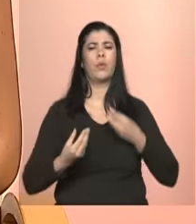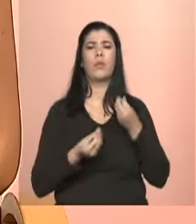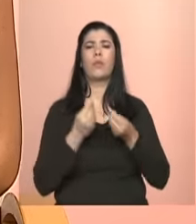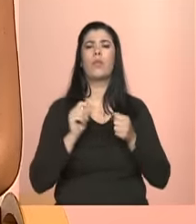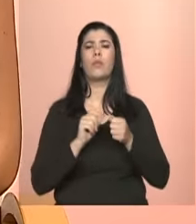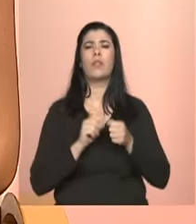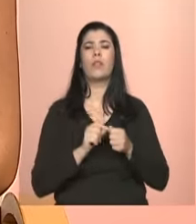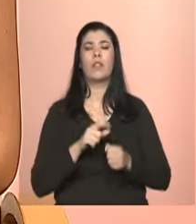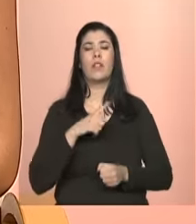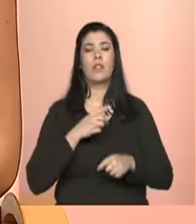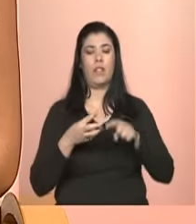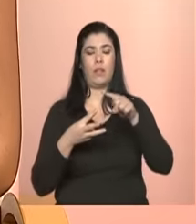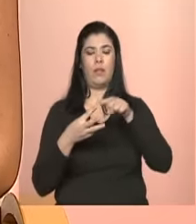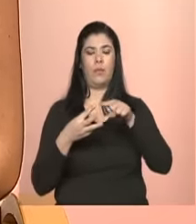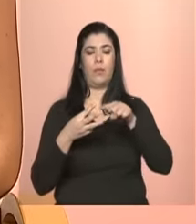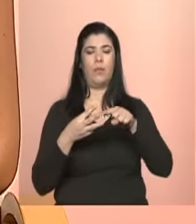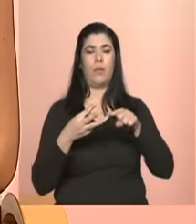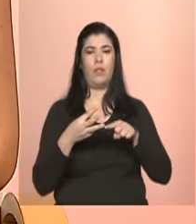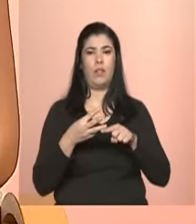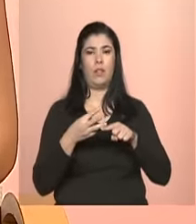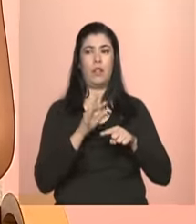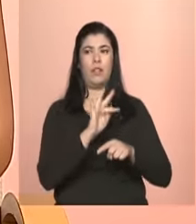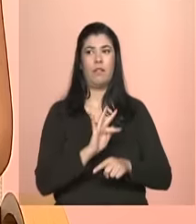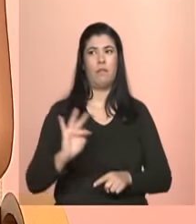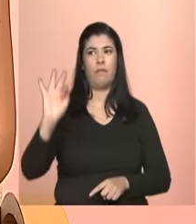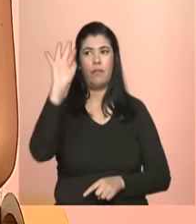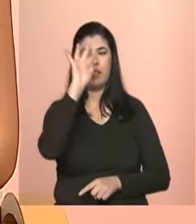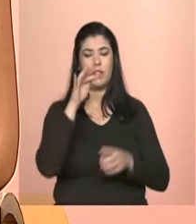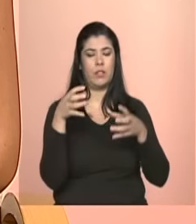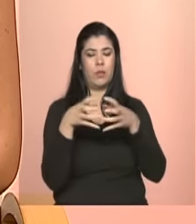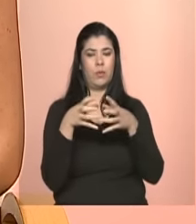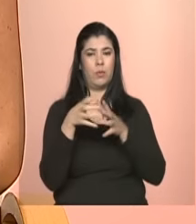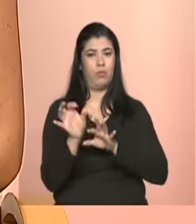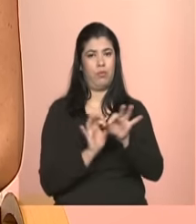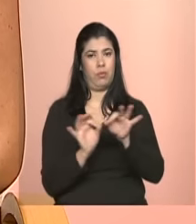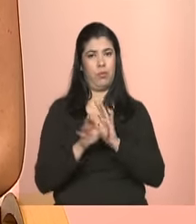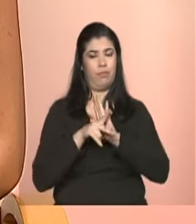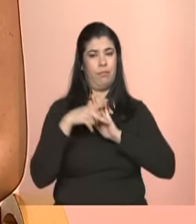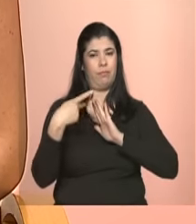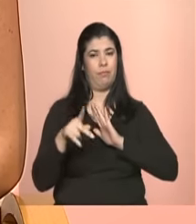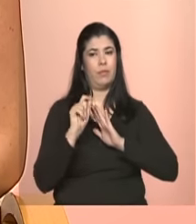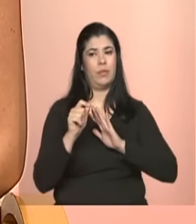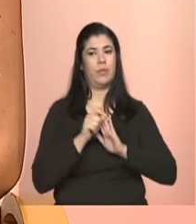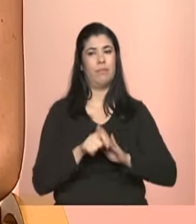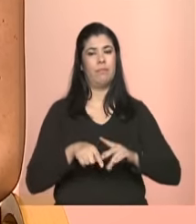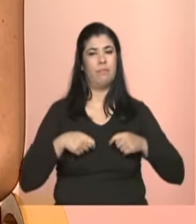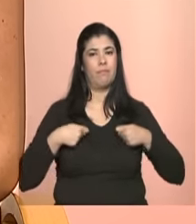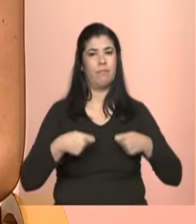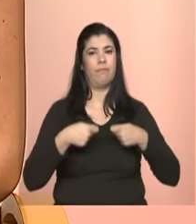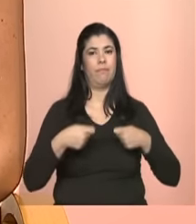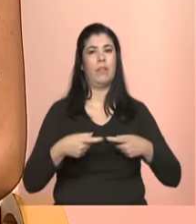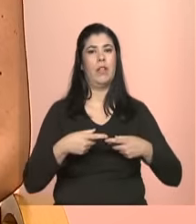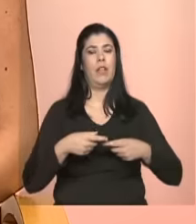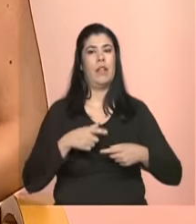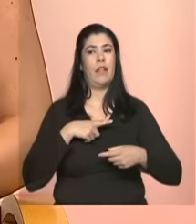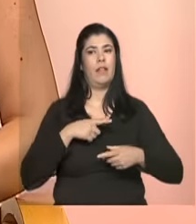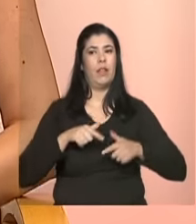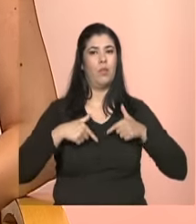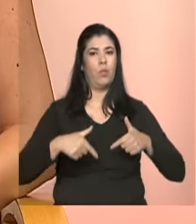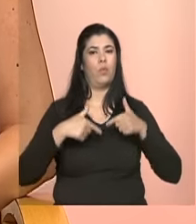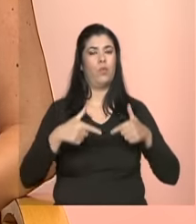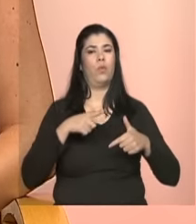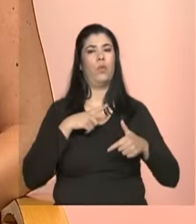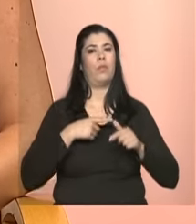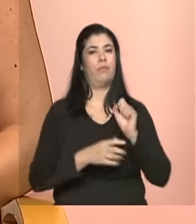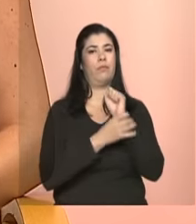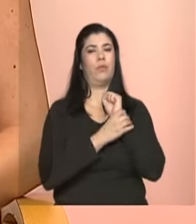três entes da federação eles podem estar se organizando se estruturando para enfrentar esses desafios e para assegurar os